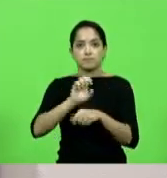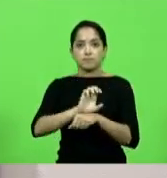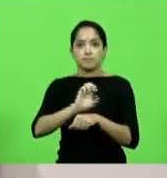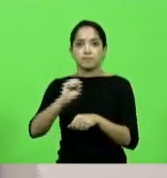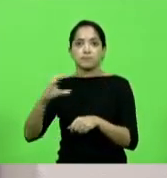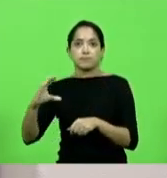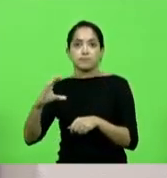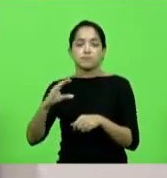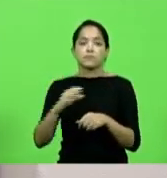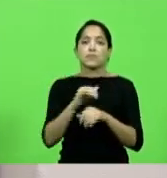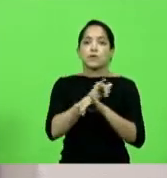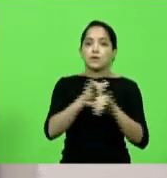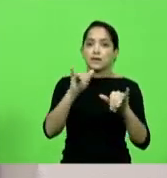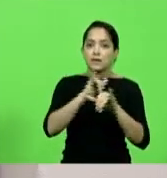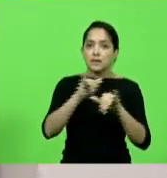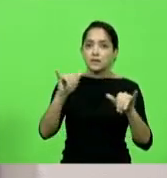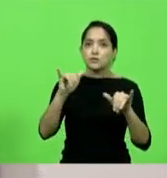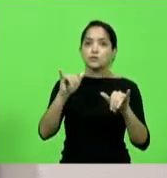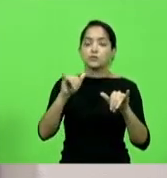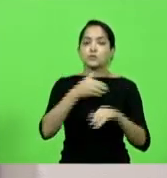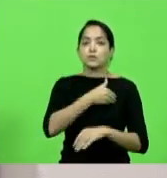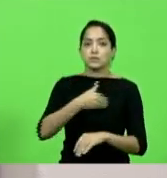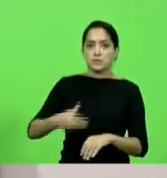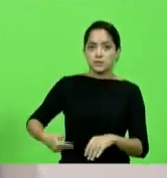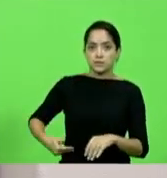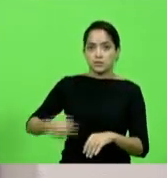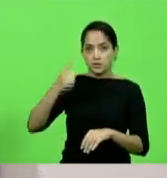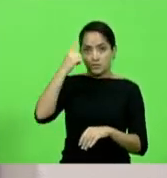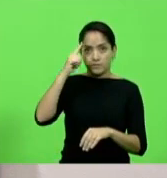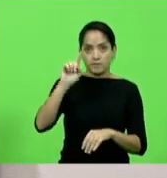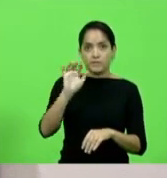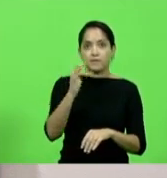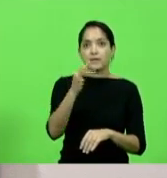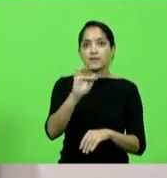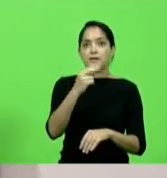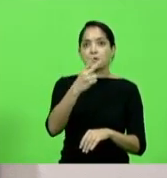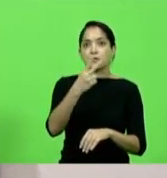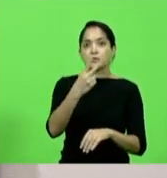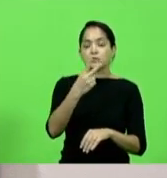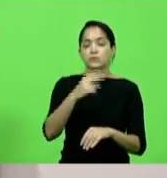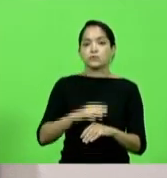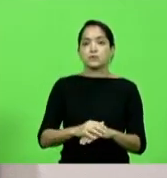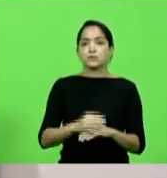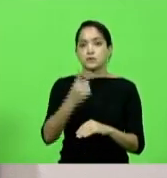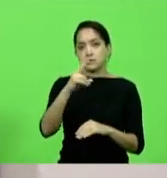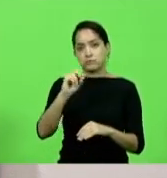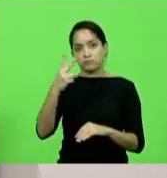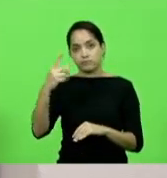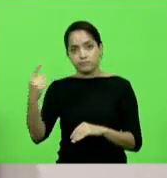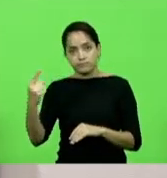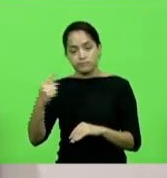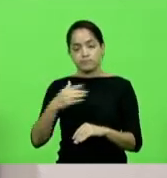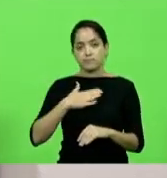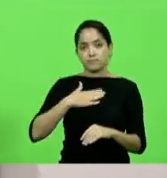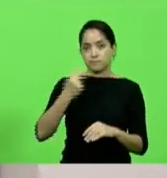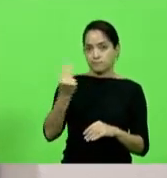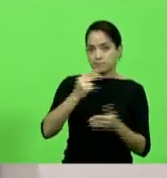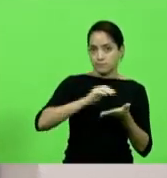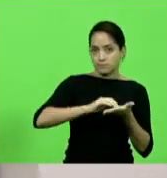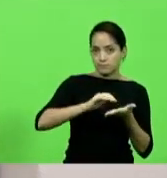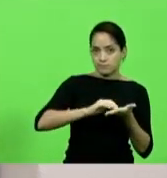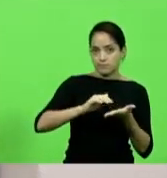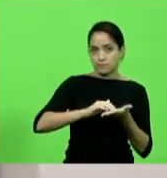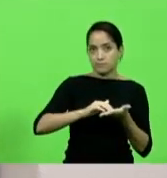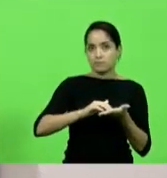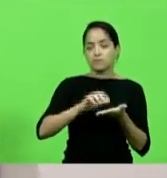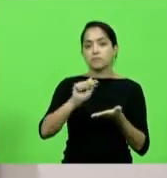mensagem governamental para o dia 2 de fevereiro, às 15 horas, para constar, eu, segundo o secretário Lavrei,